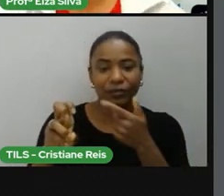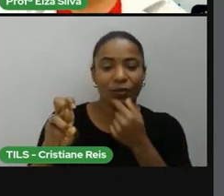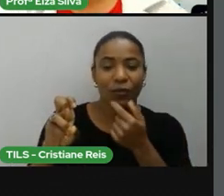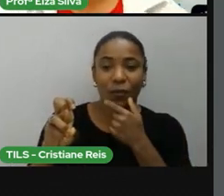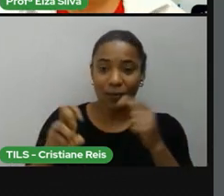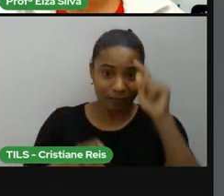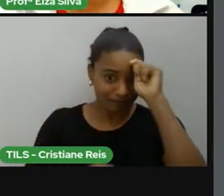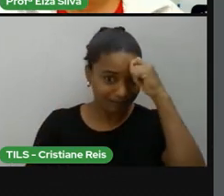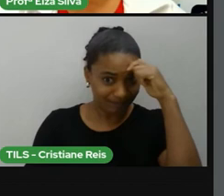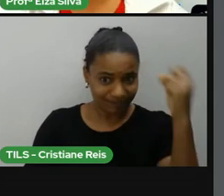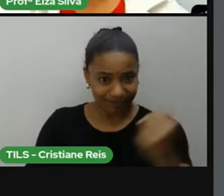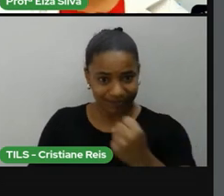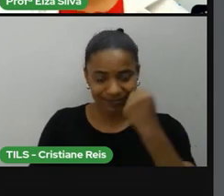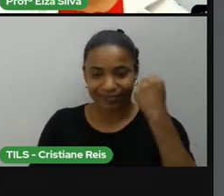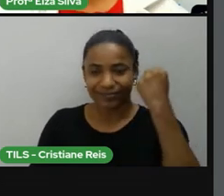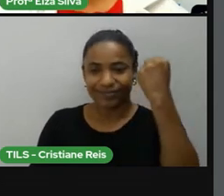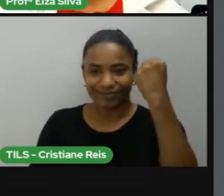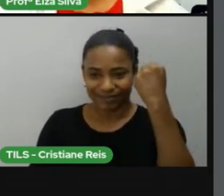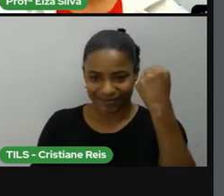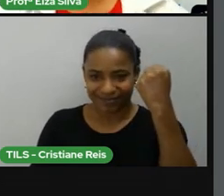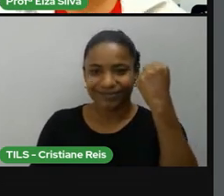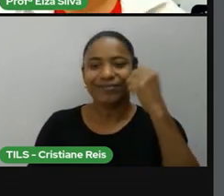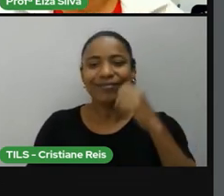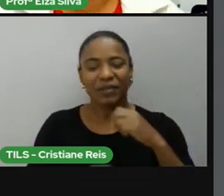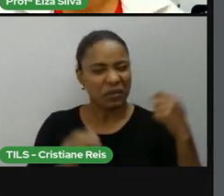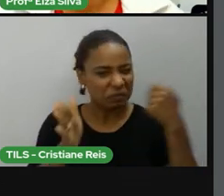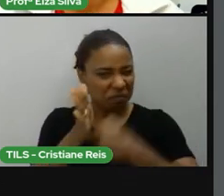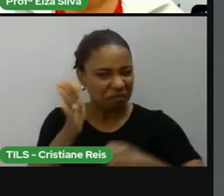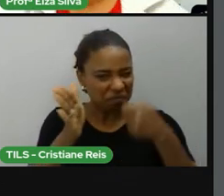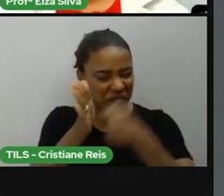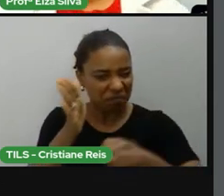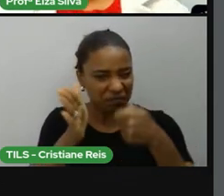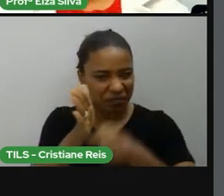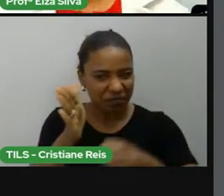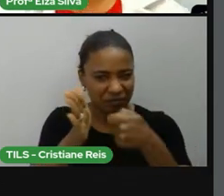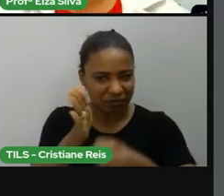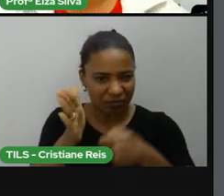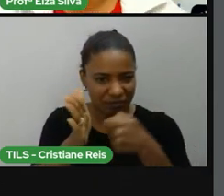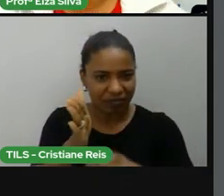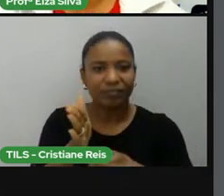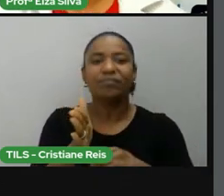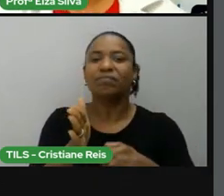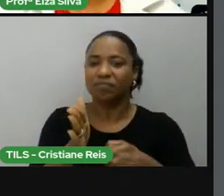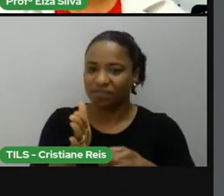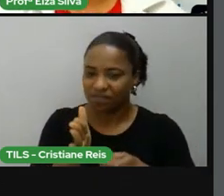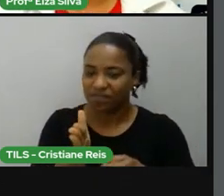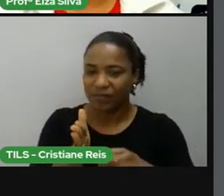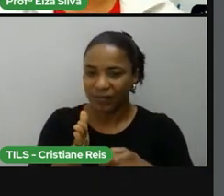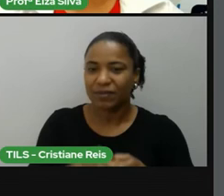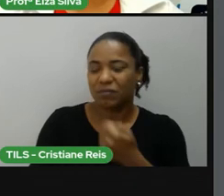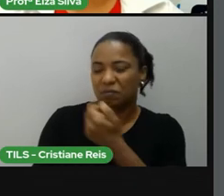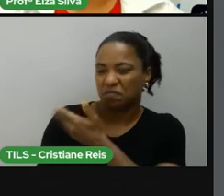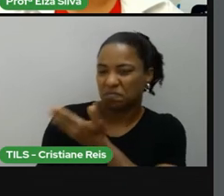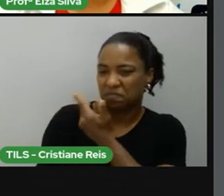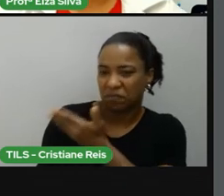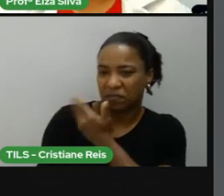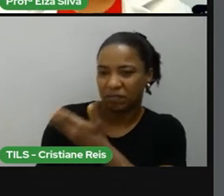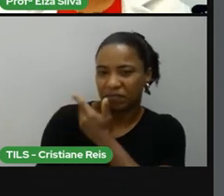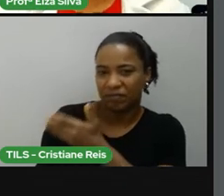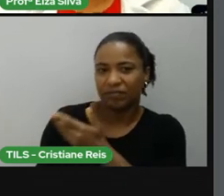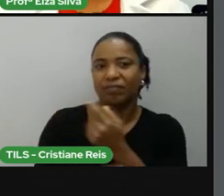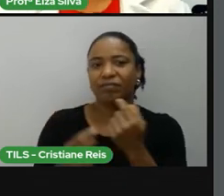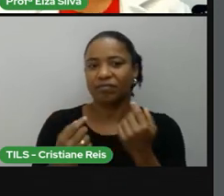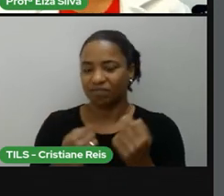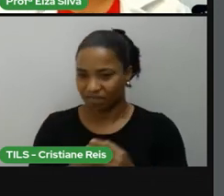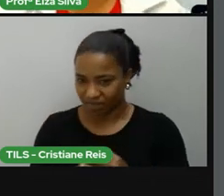negra afro-americana que lutou combatendo a discriminação racial e